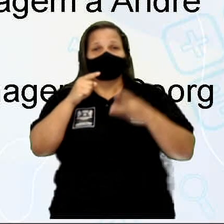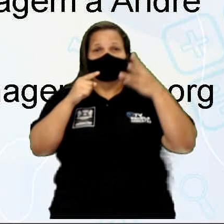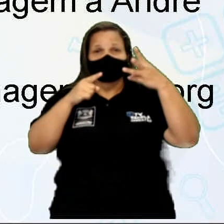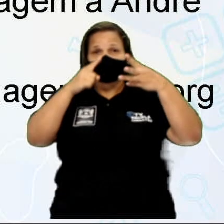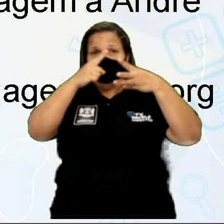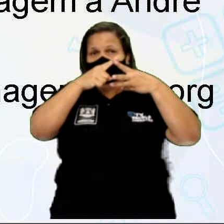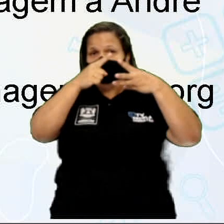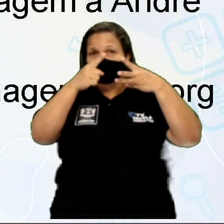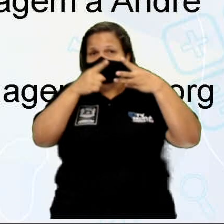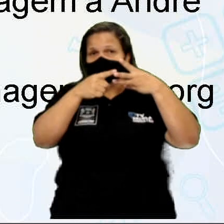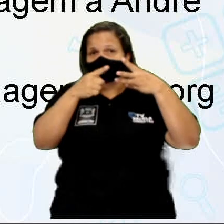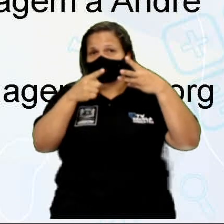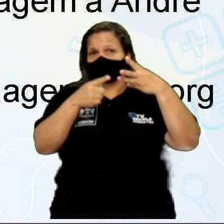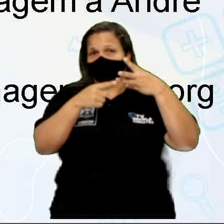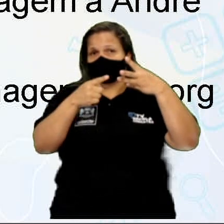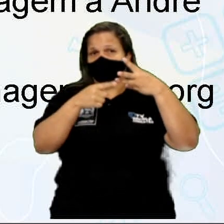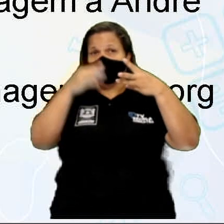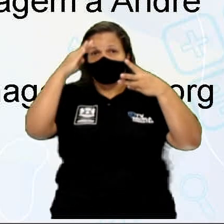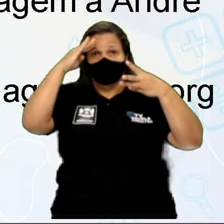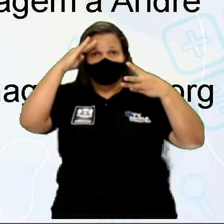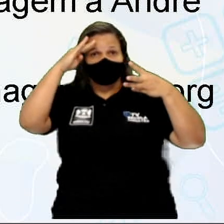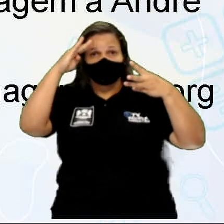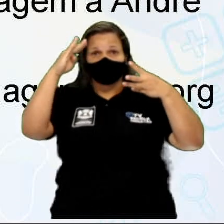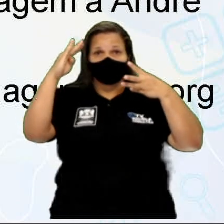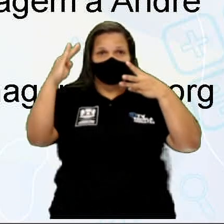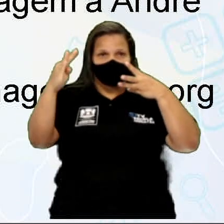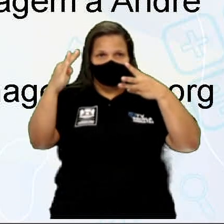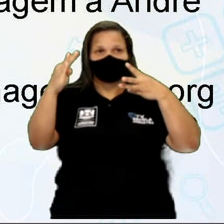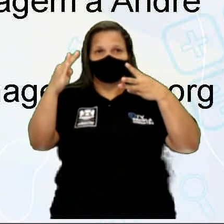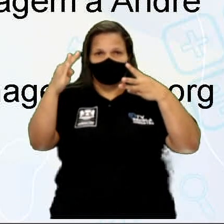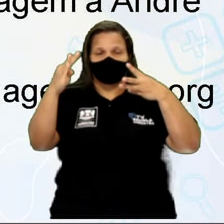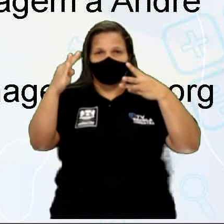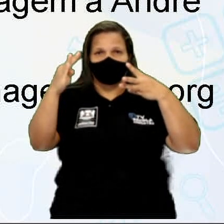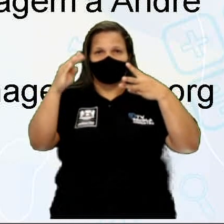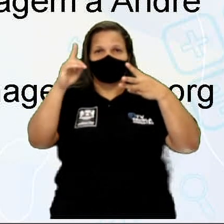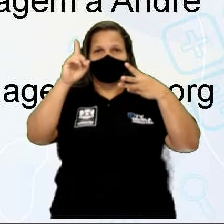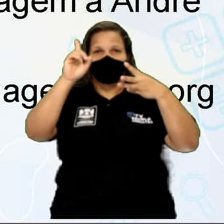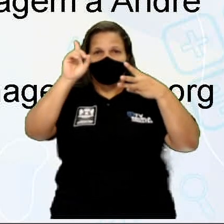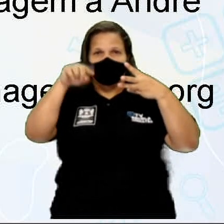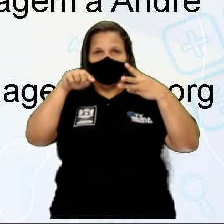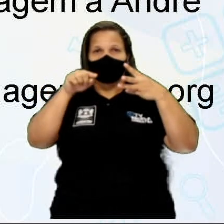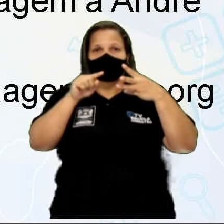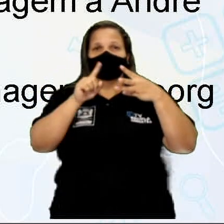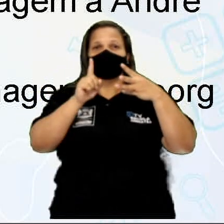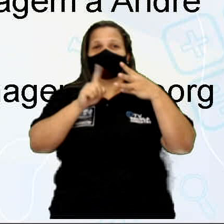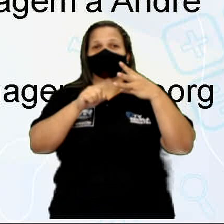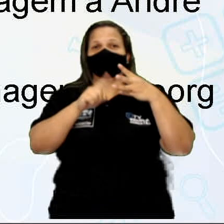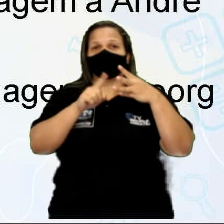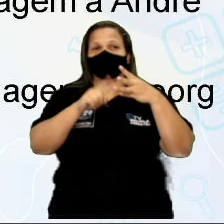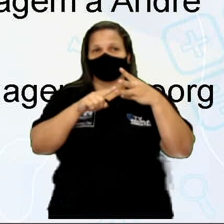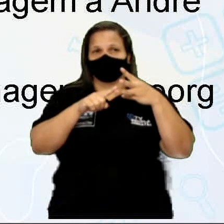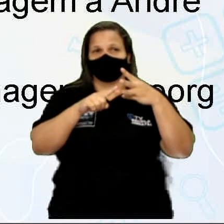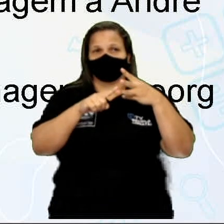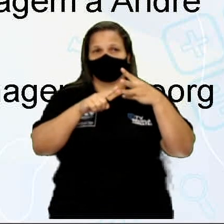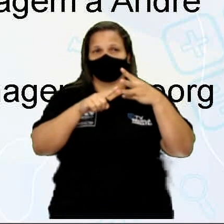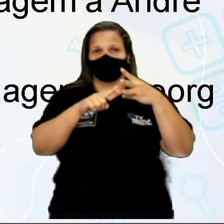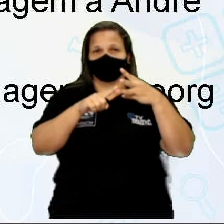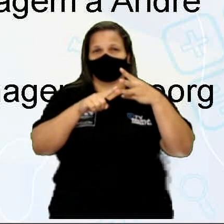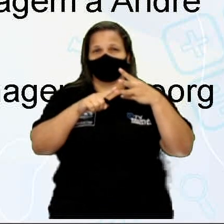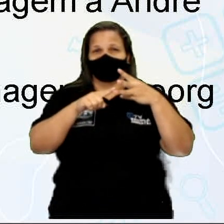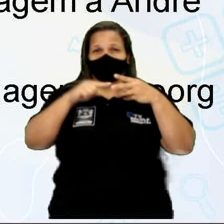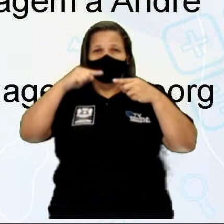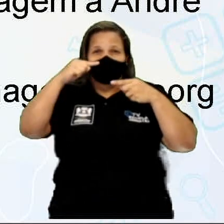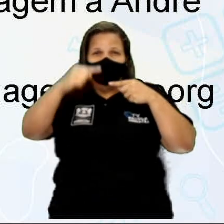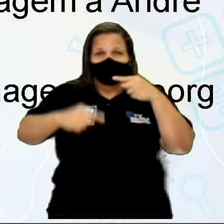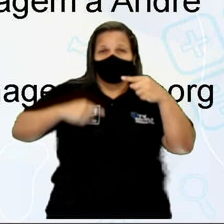grandezas, dentre elas seria a resistência. A primeira delas e mais importante é a voltagem,